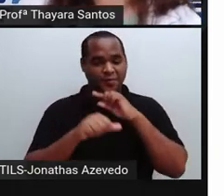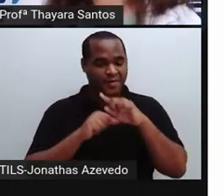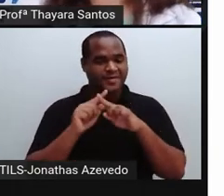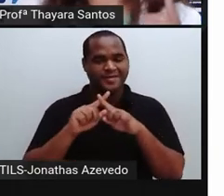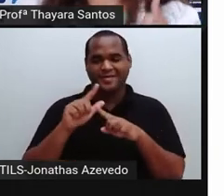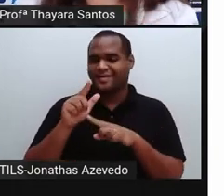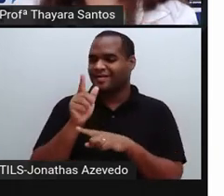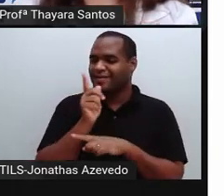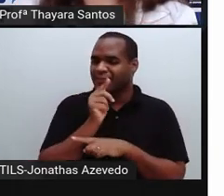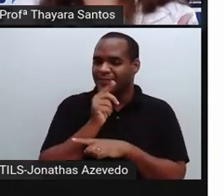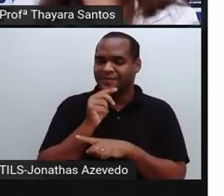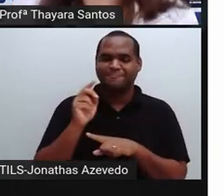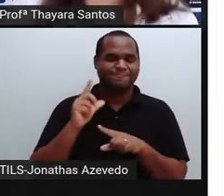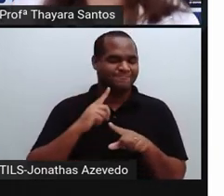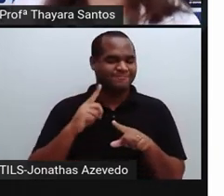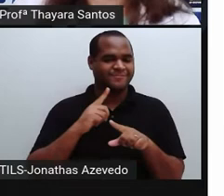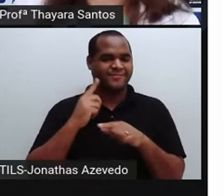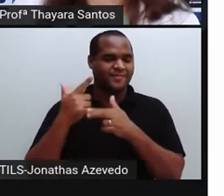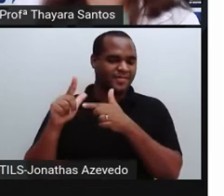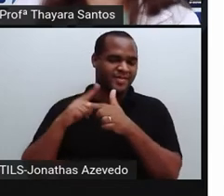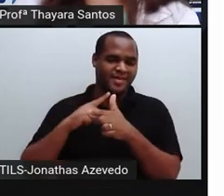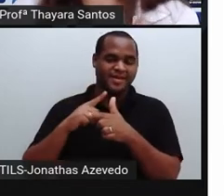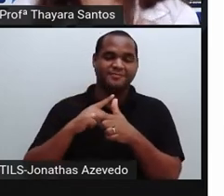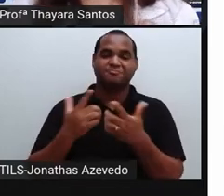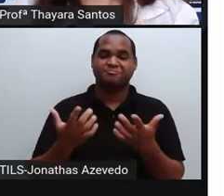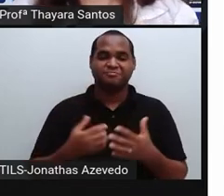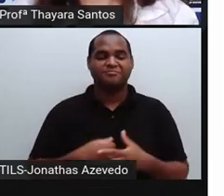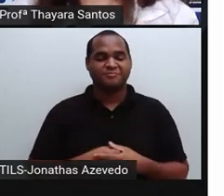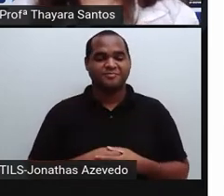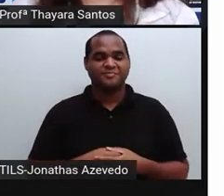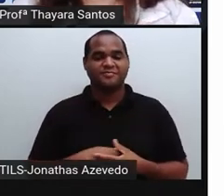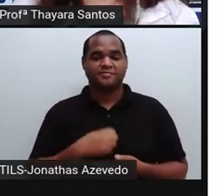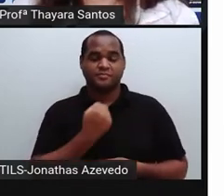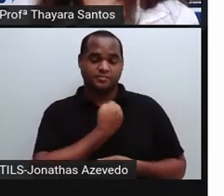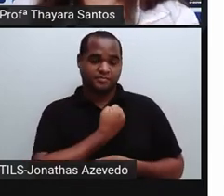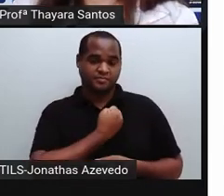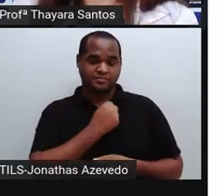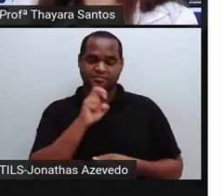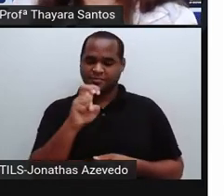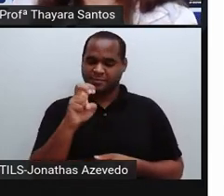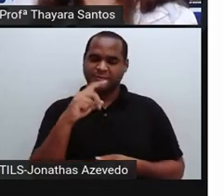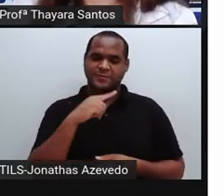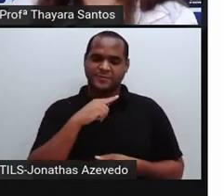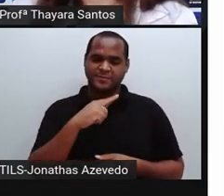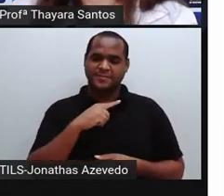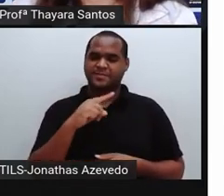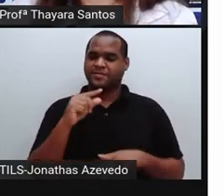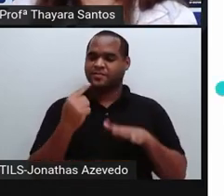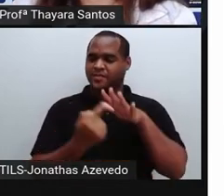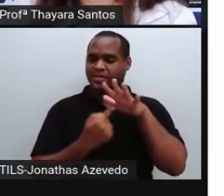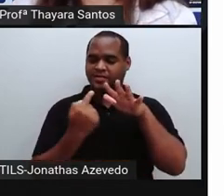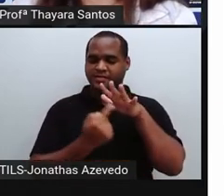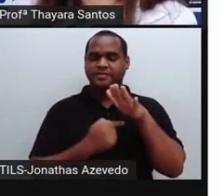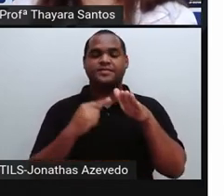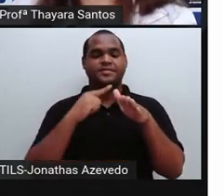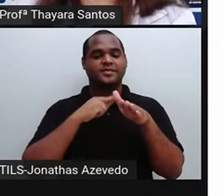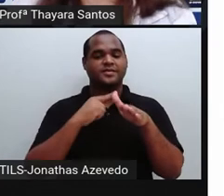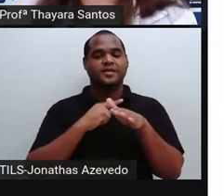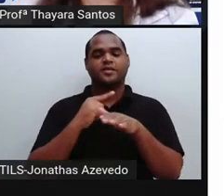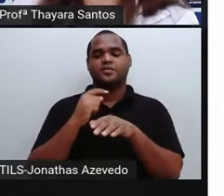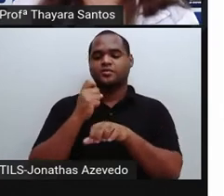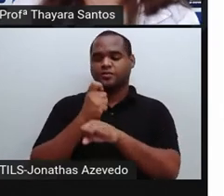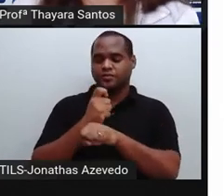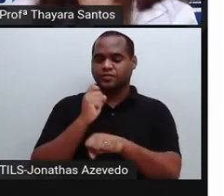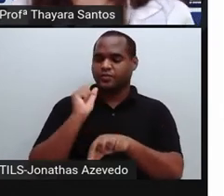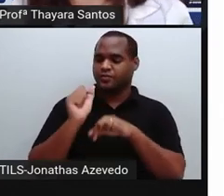líquido, condensação ou liquefação. E o número cinco está passando do gasoso direto para o sólido ou